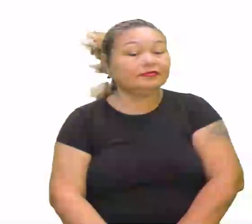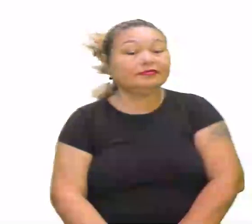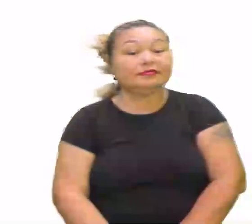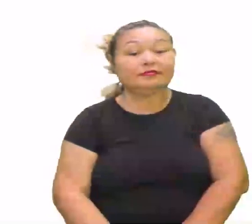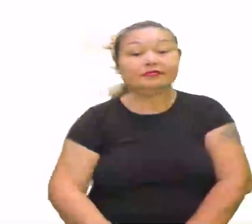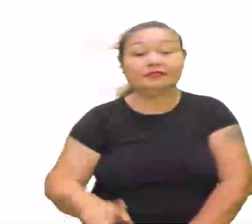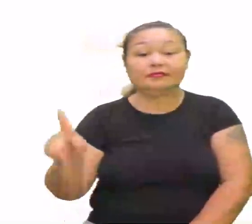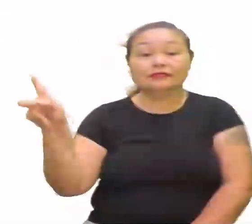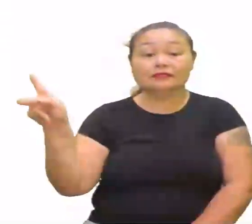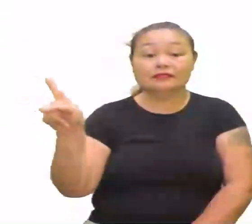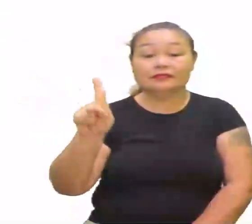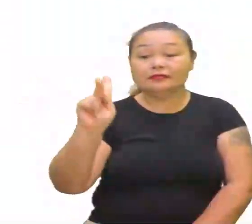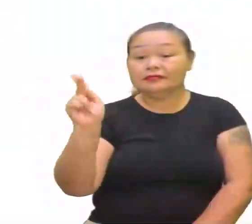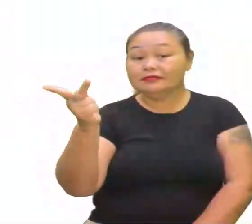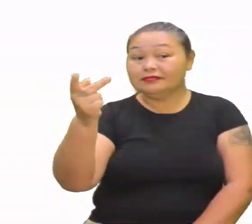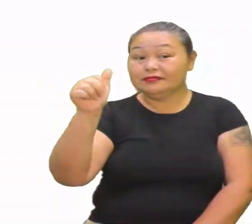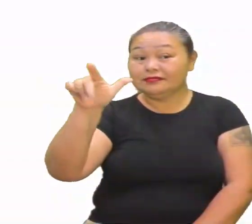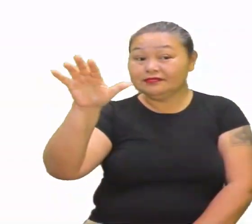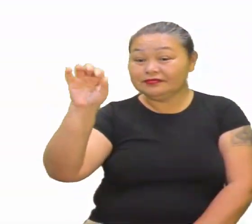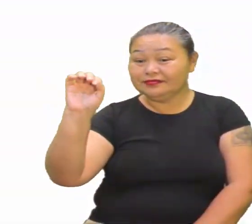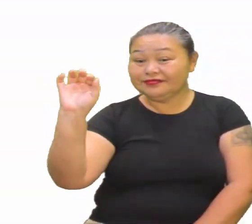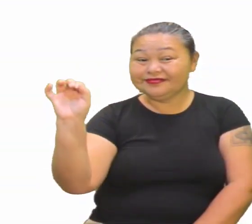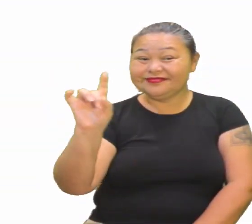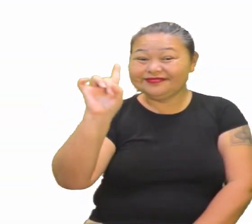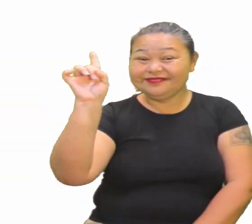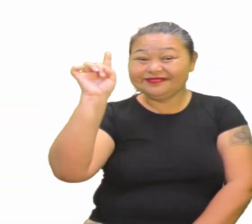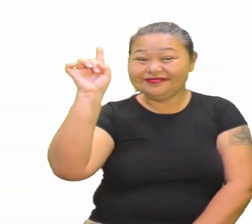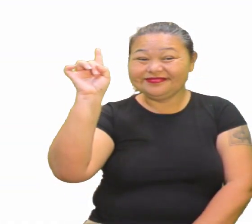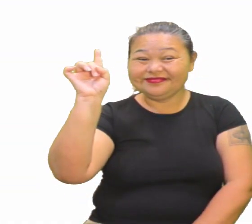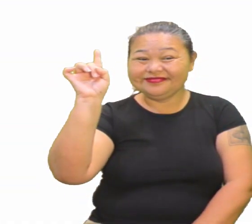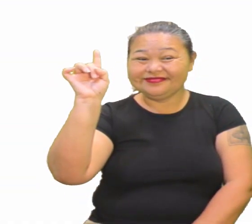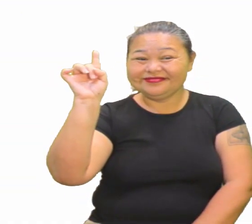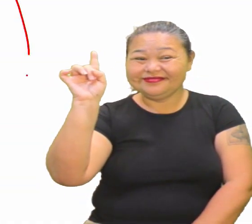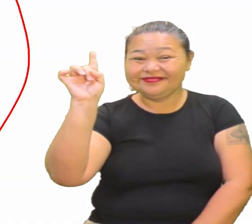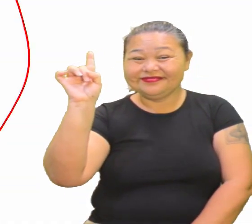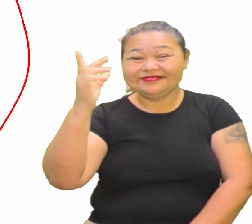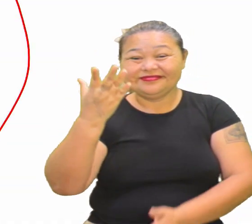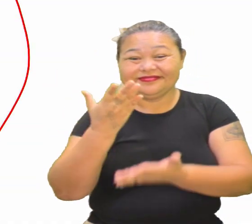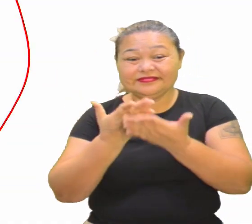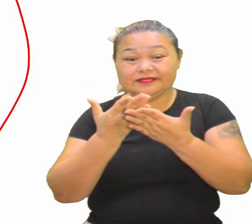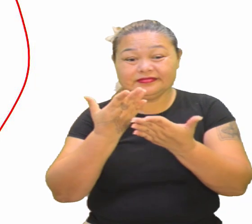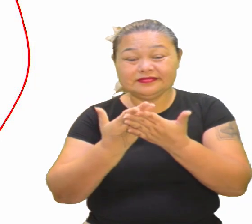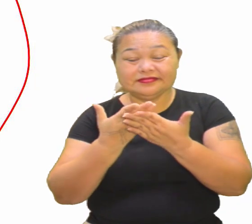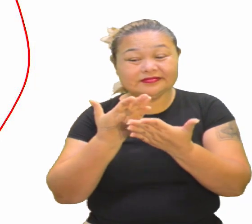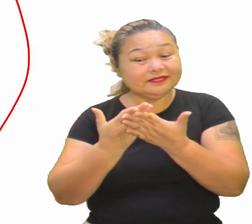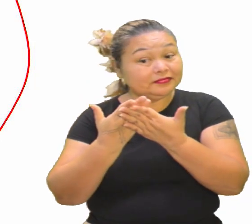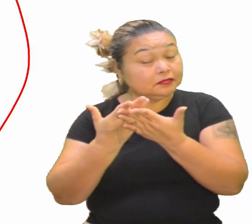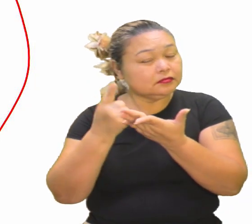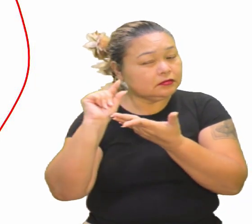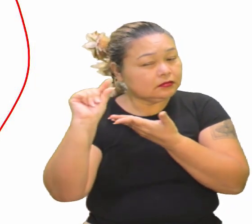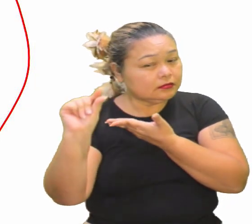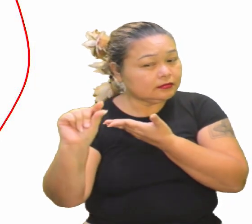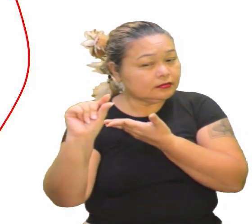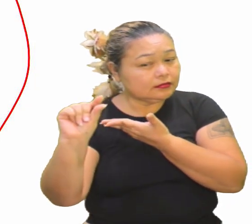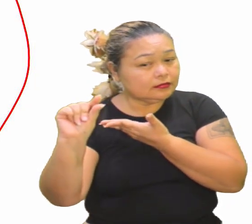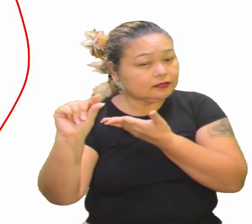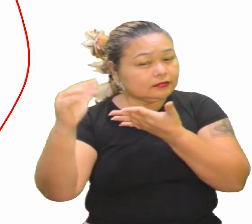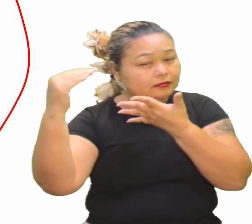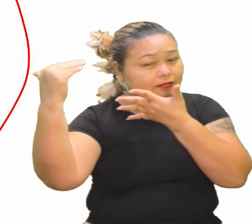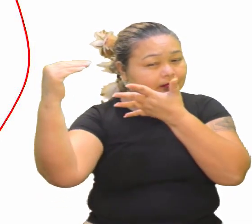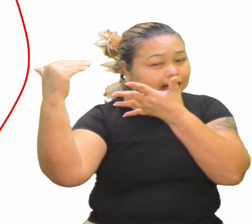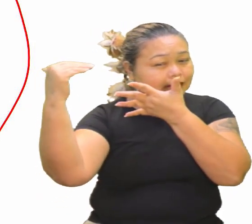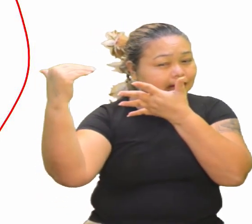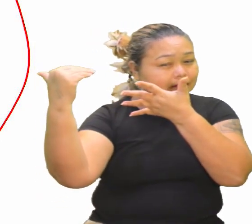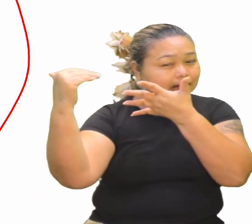Aqui o professor Hélio, né? Aparecendo na mágica. Aí, eu gosto de estudar um pouquinho, todos os